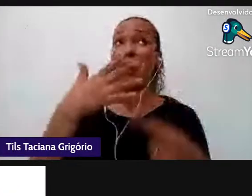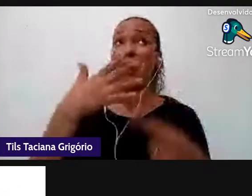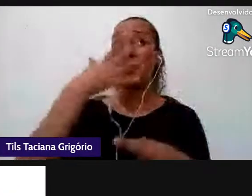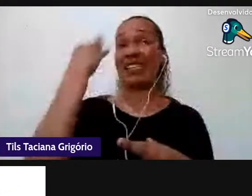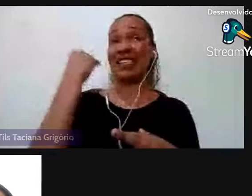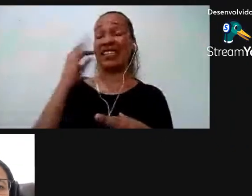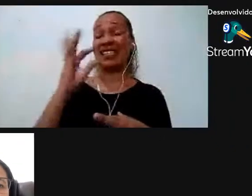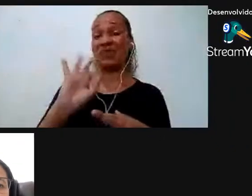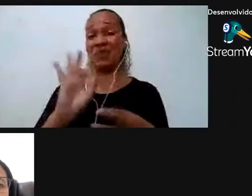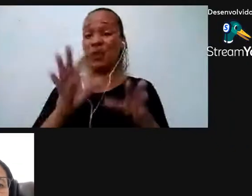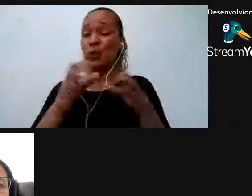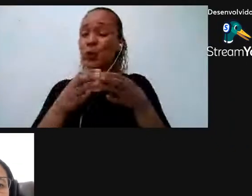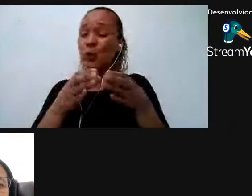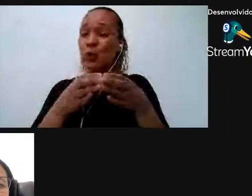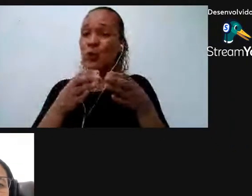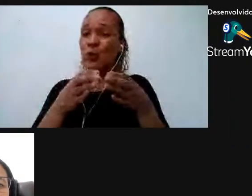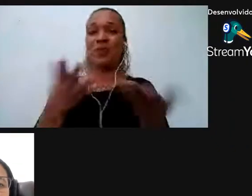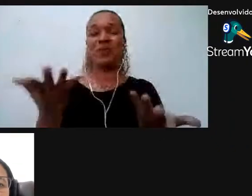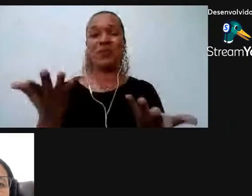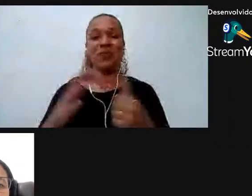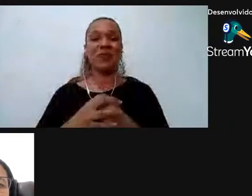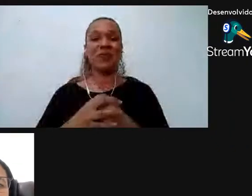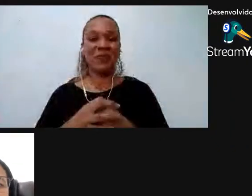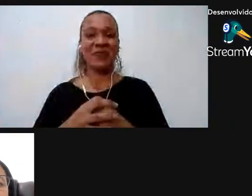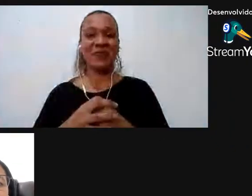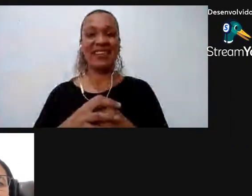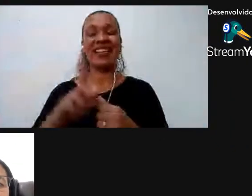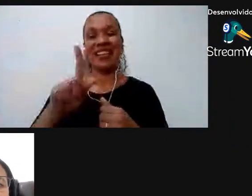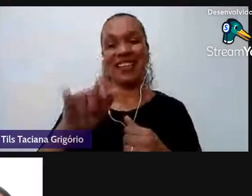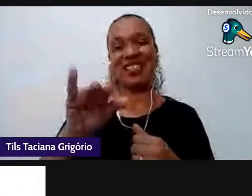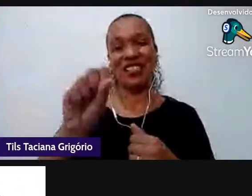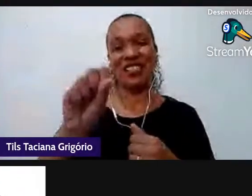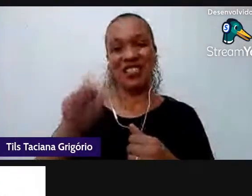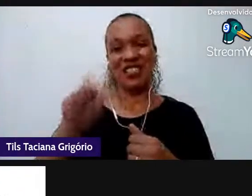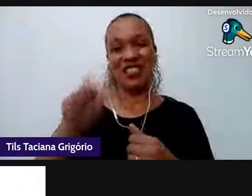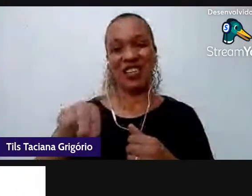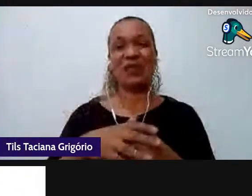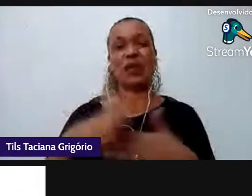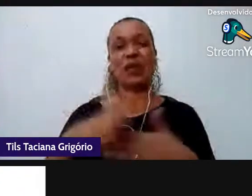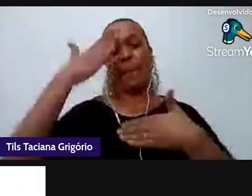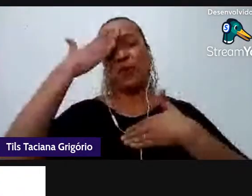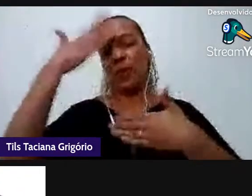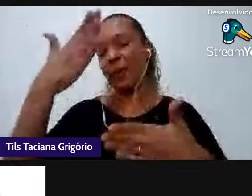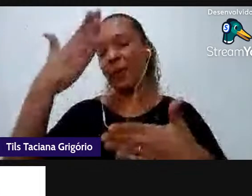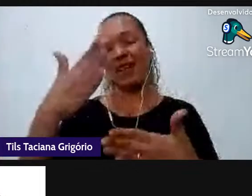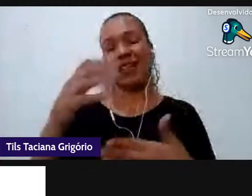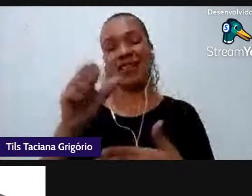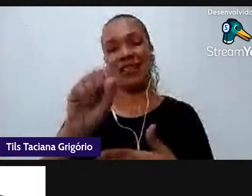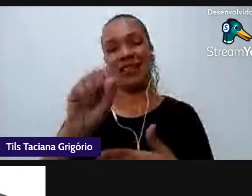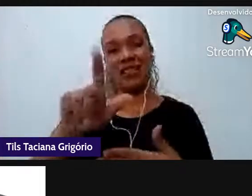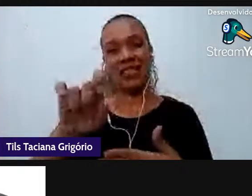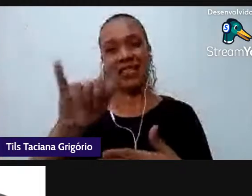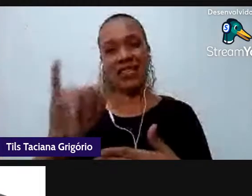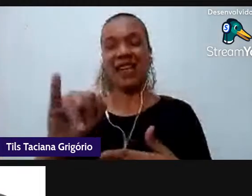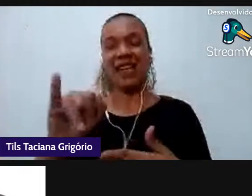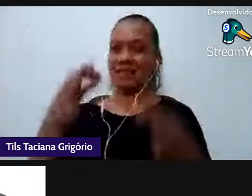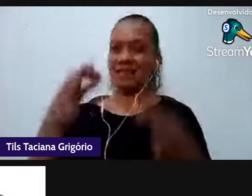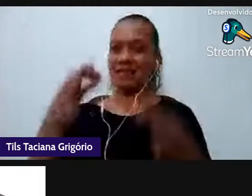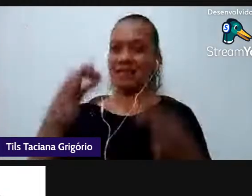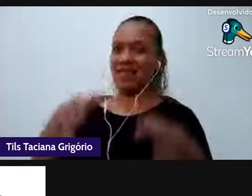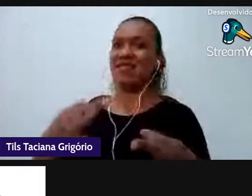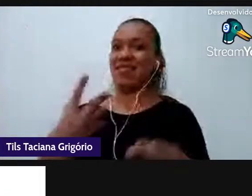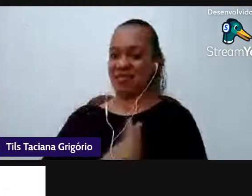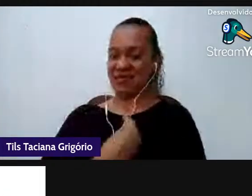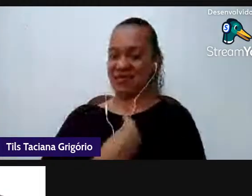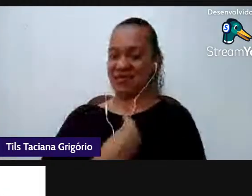o primeiro foi épico muito obrigada Cirlei com certeza você estará conosco né talvez numa mesa sobre a BNCC